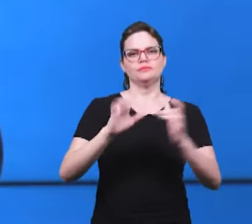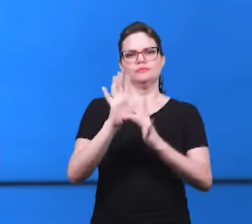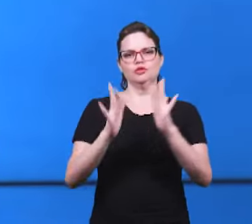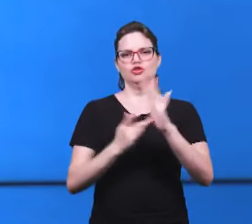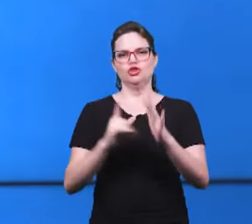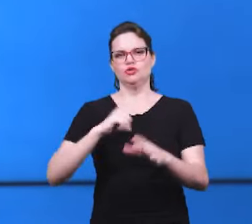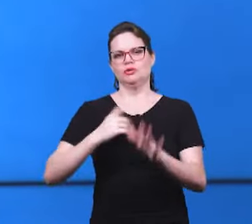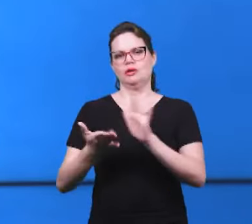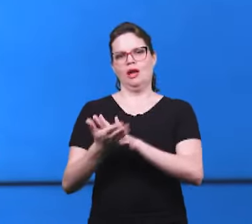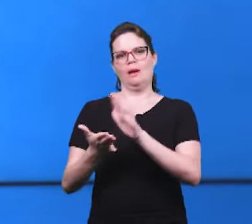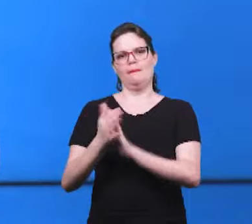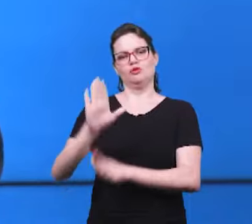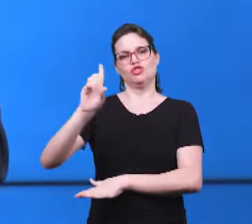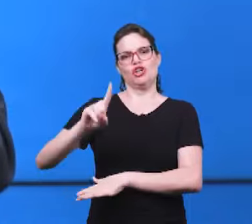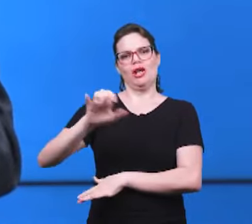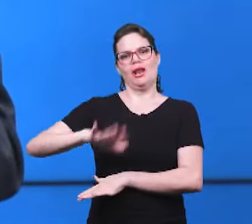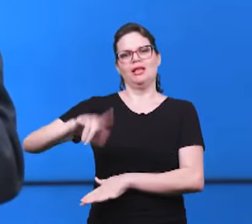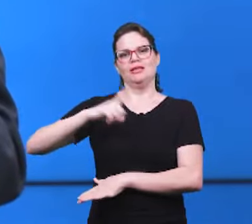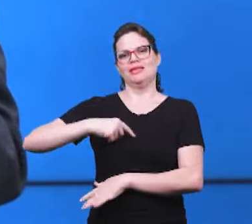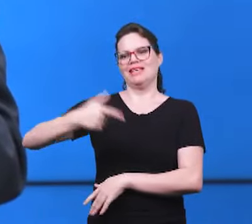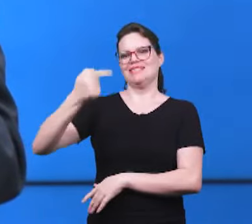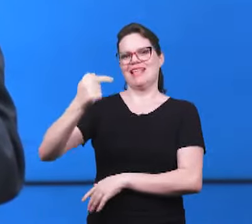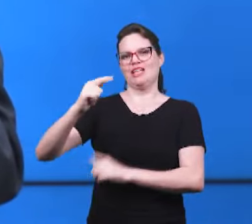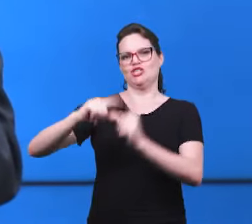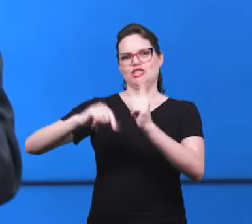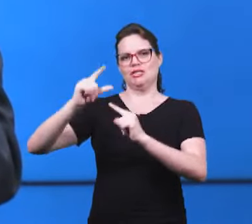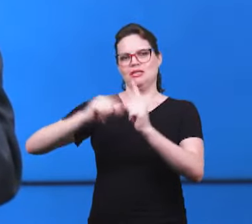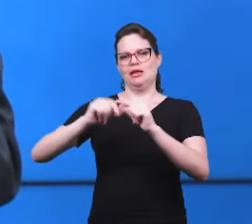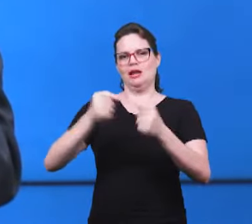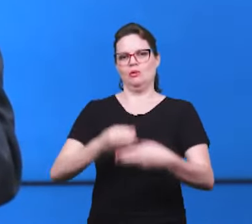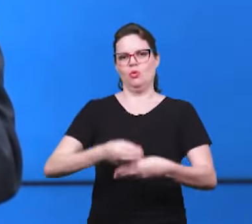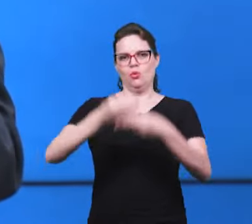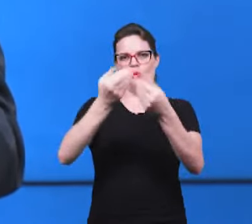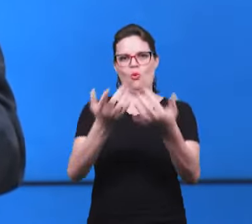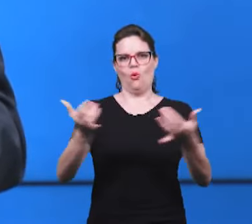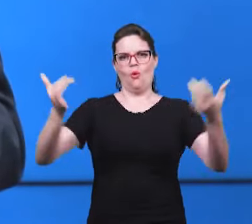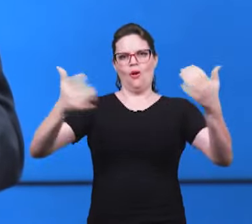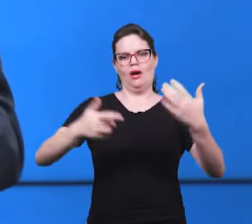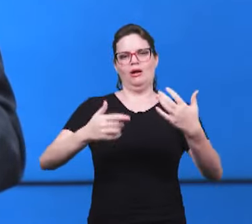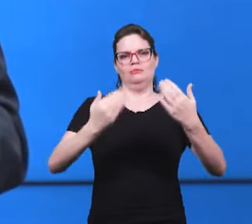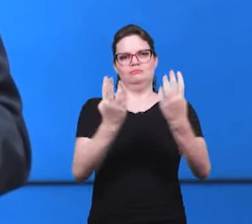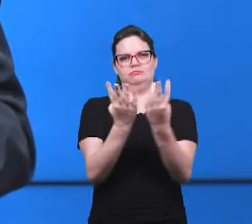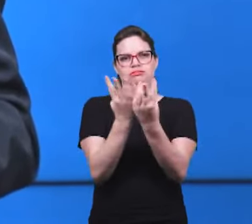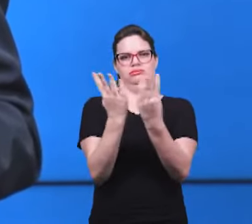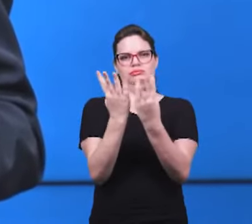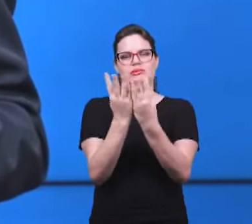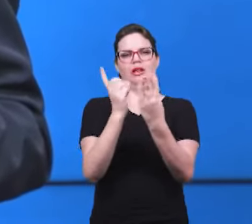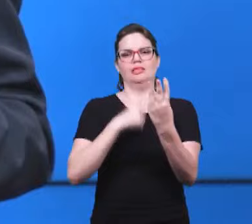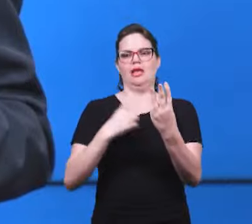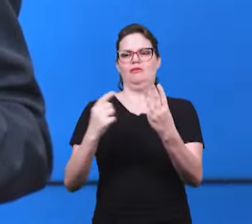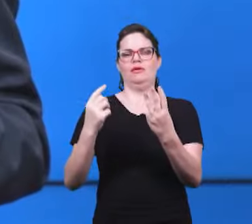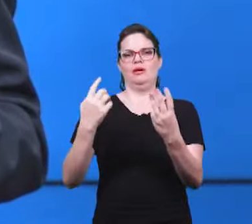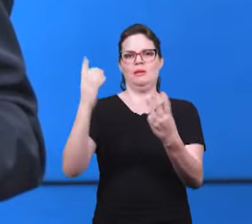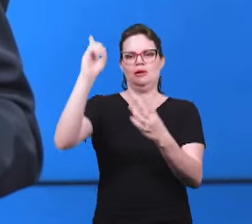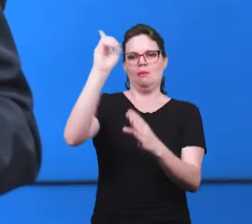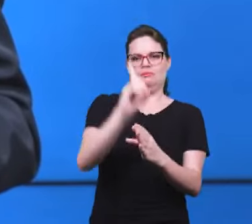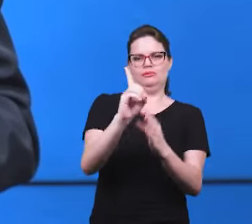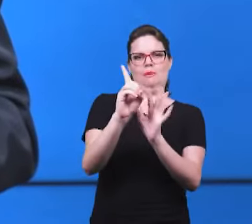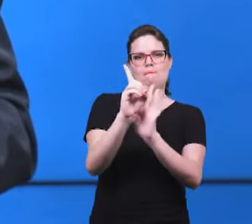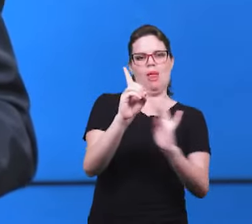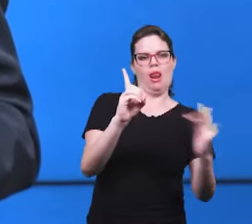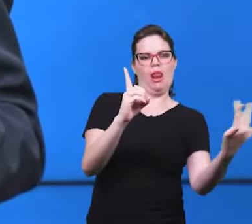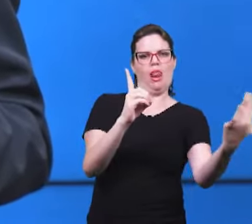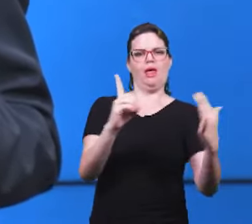sua mão direita sete estrelas e anda no meio dos sete castiçais e isso está relacionado à maneira como ele tem na mão dele o